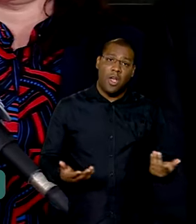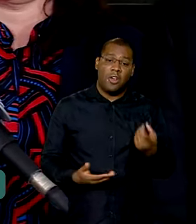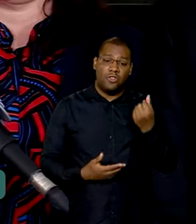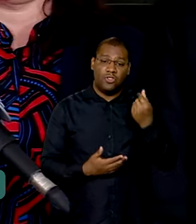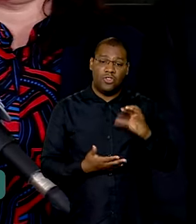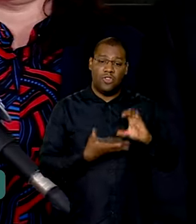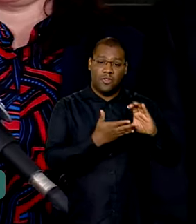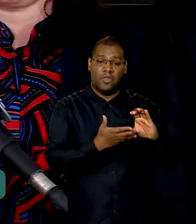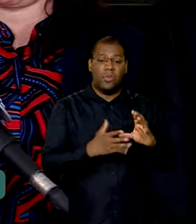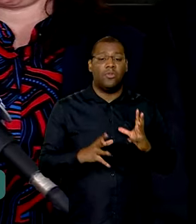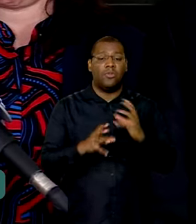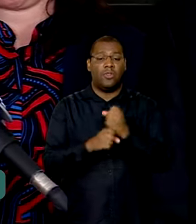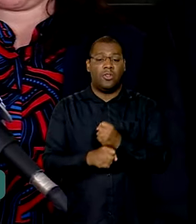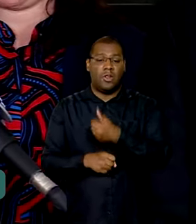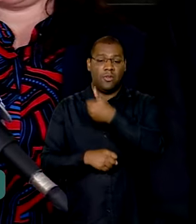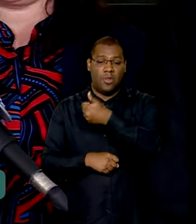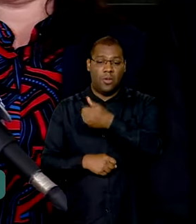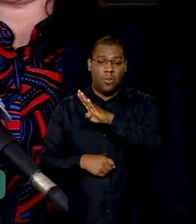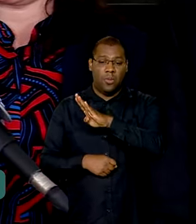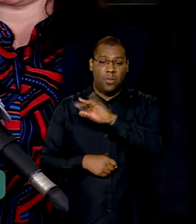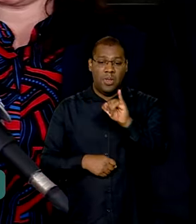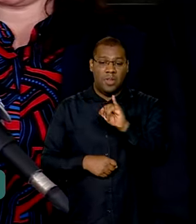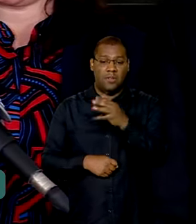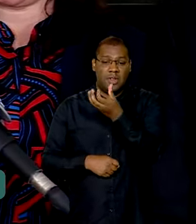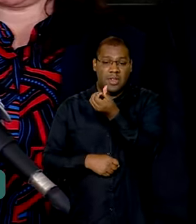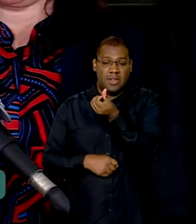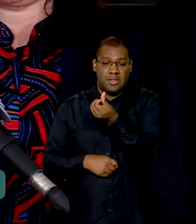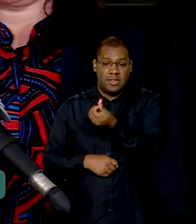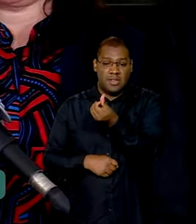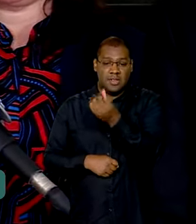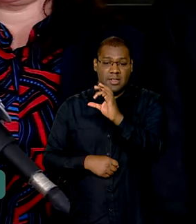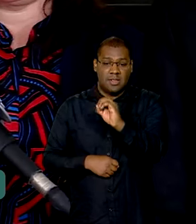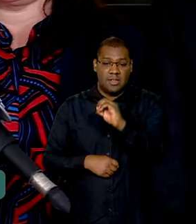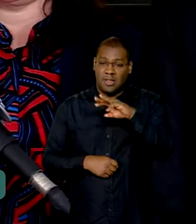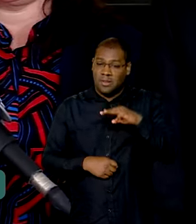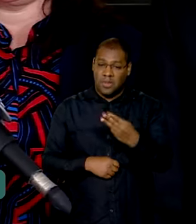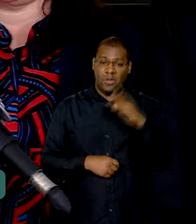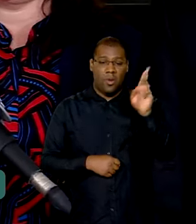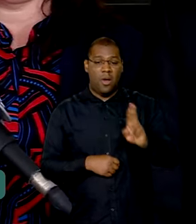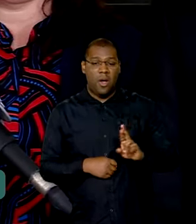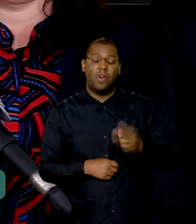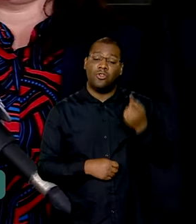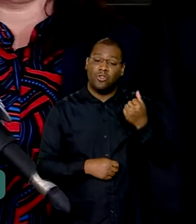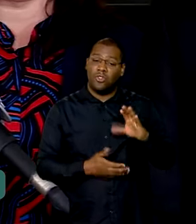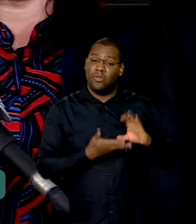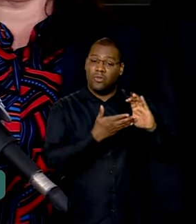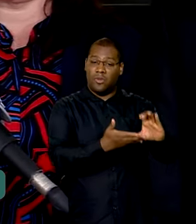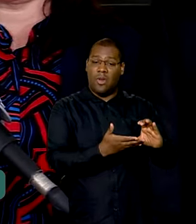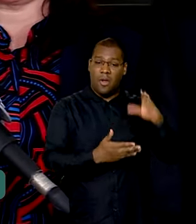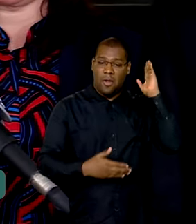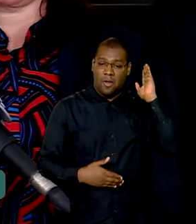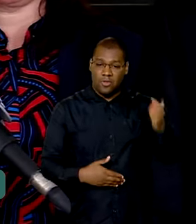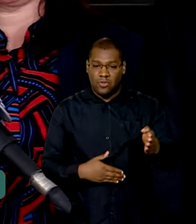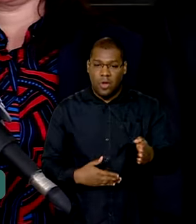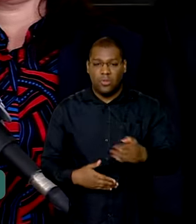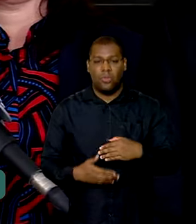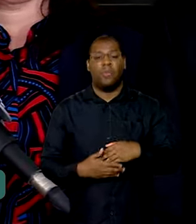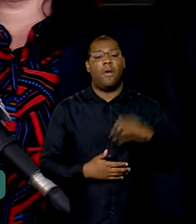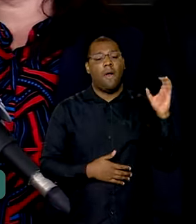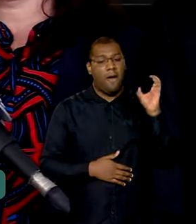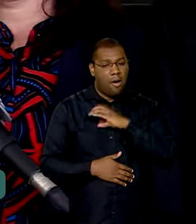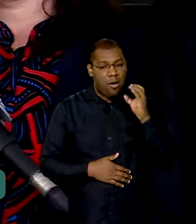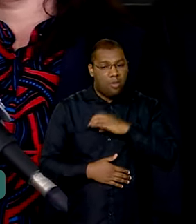sessenta milhões de reais, que são repasses imediatos, são repasses fundo a fundo, então ele não